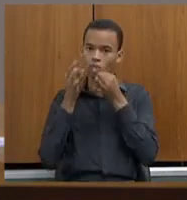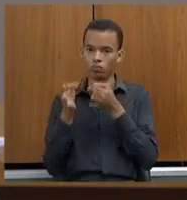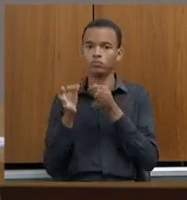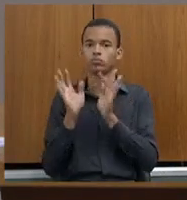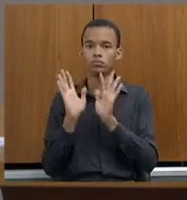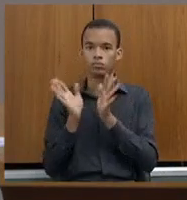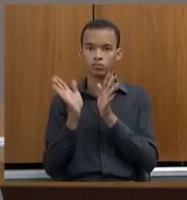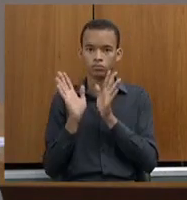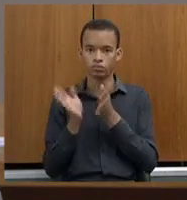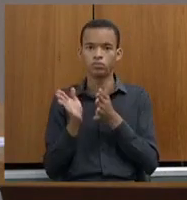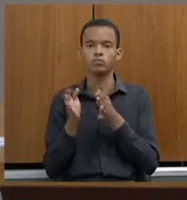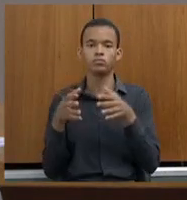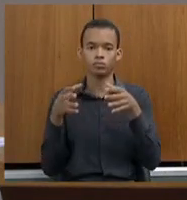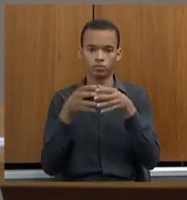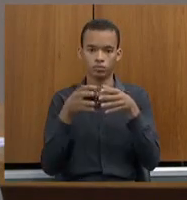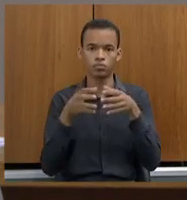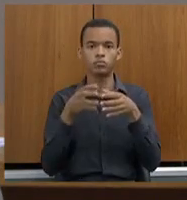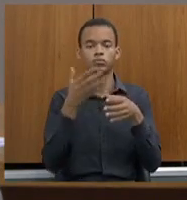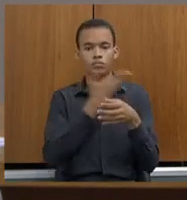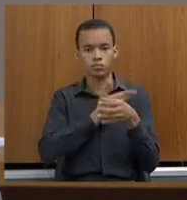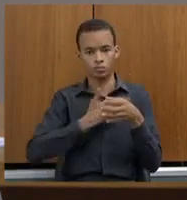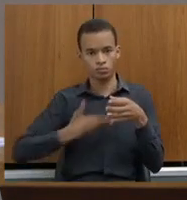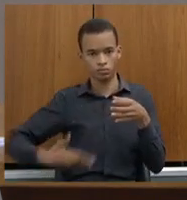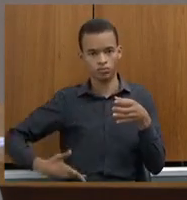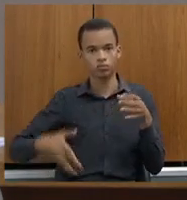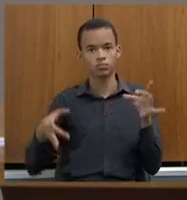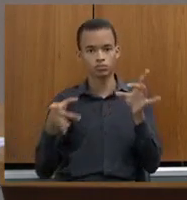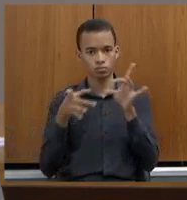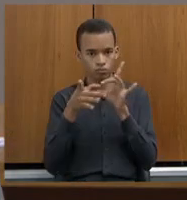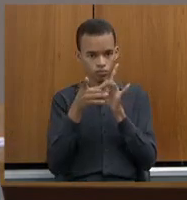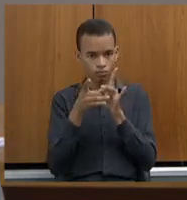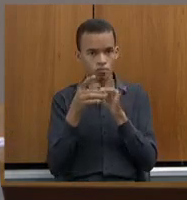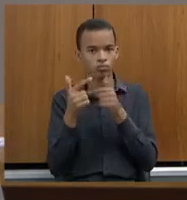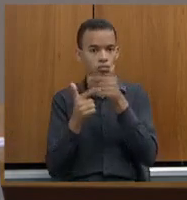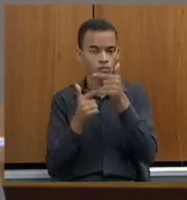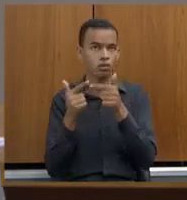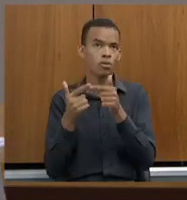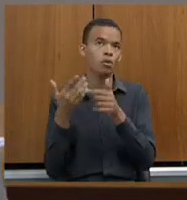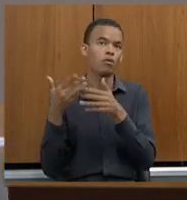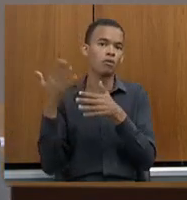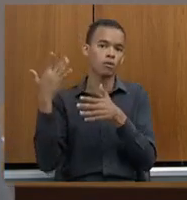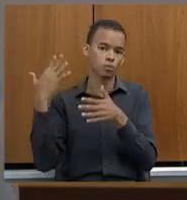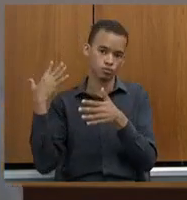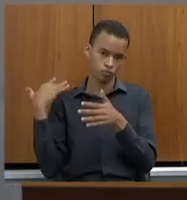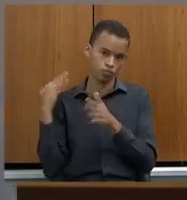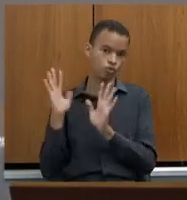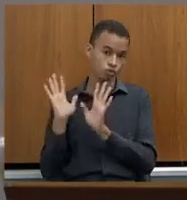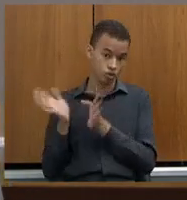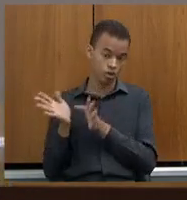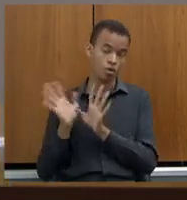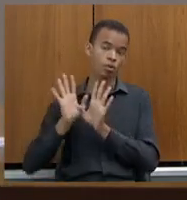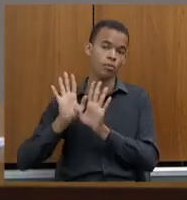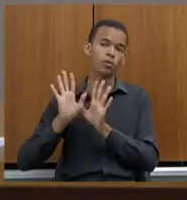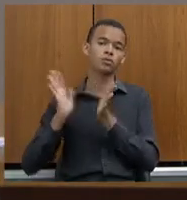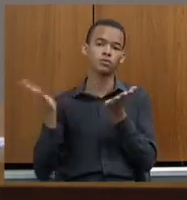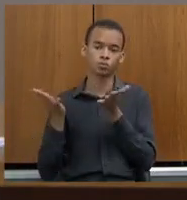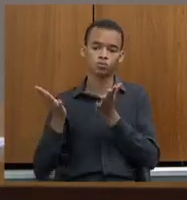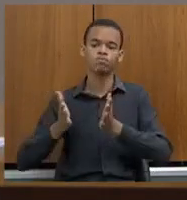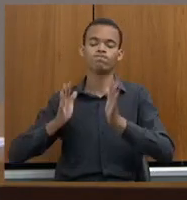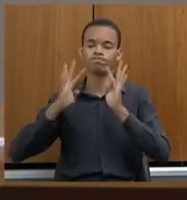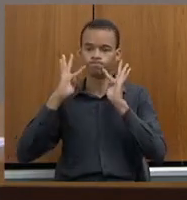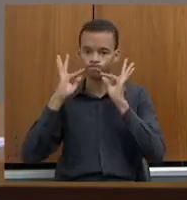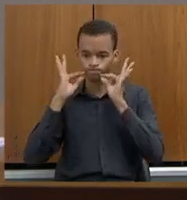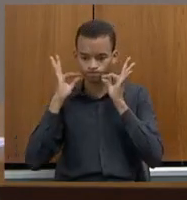com equipe de governo, nós já começamos essas tratativas, já existe há mais tempo, mas reforçamos recentemente, e